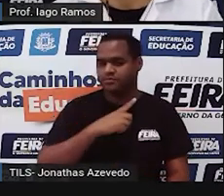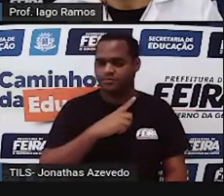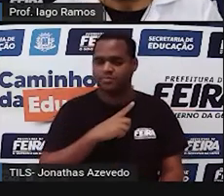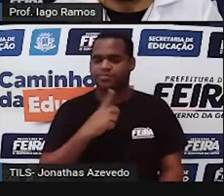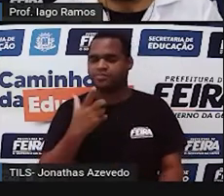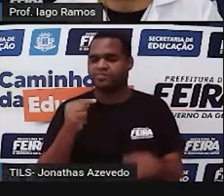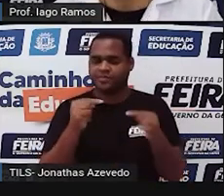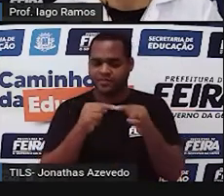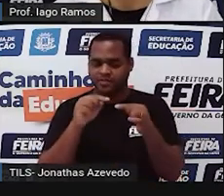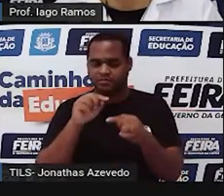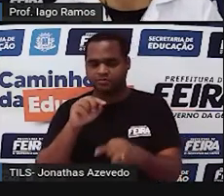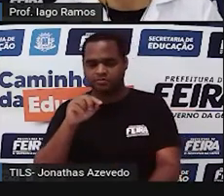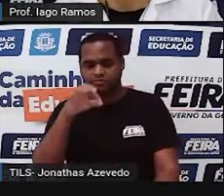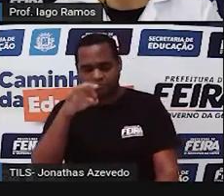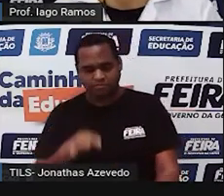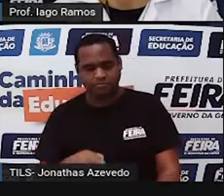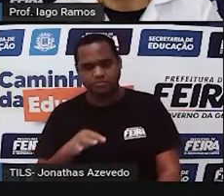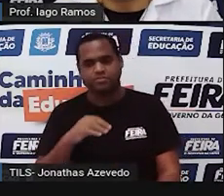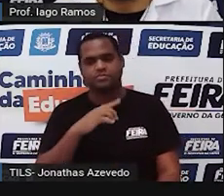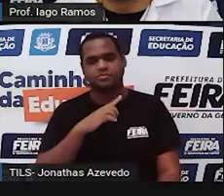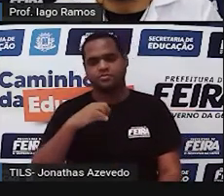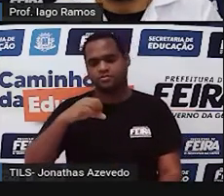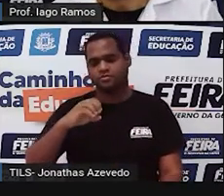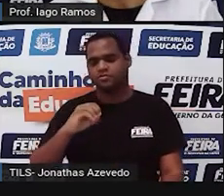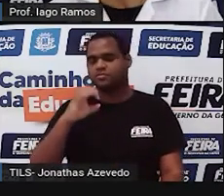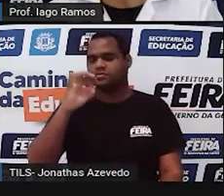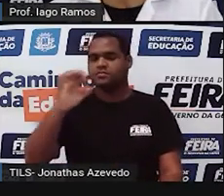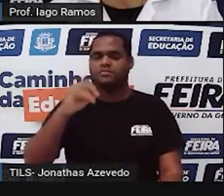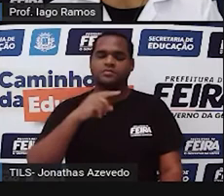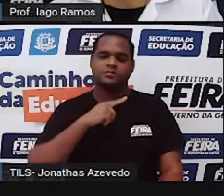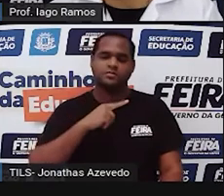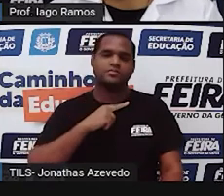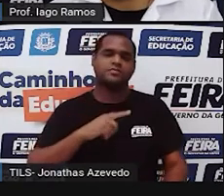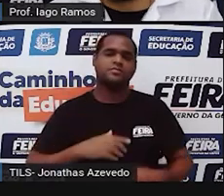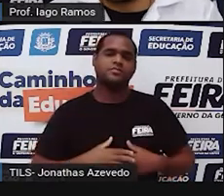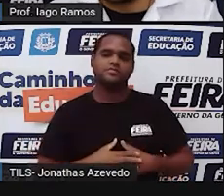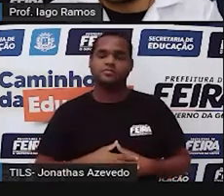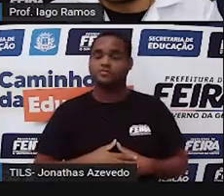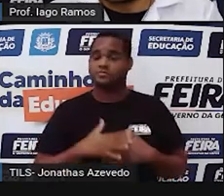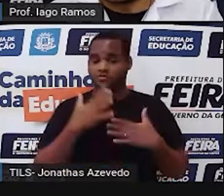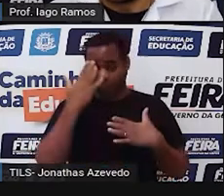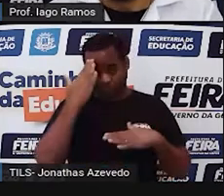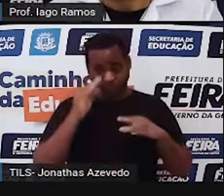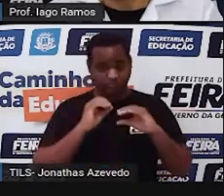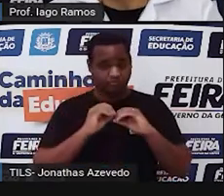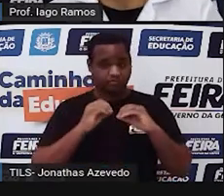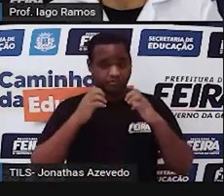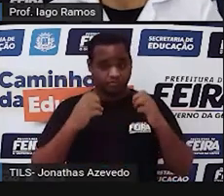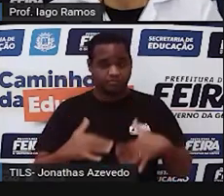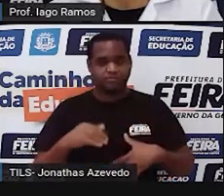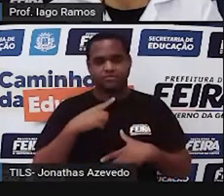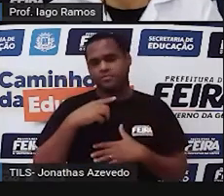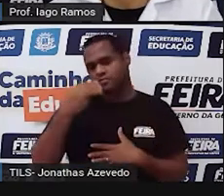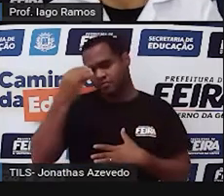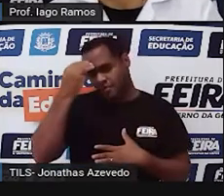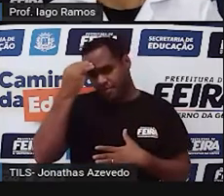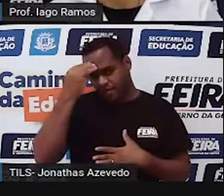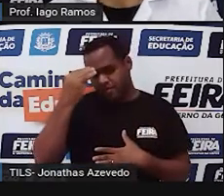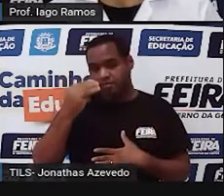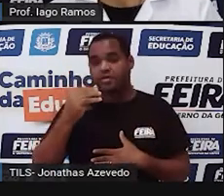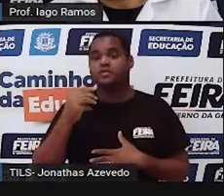ângulo reto, um ângulo de 90 graus. E para refrescar a memória, qual é o triângulo